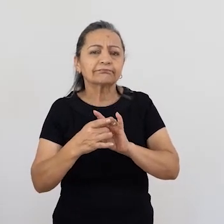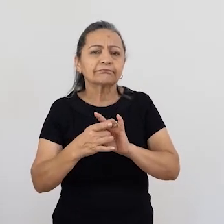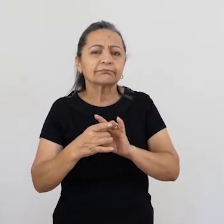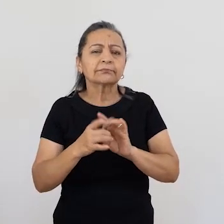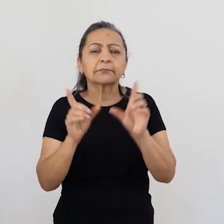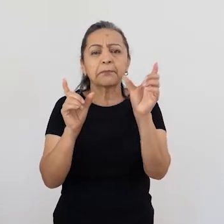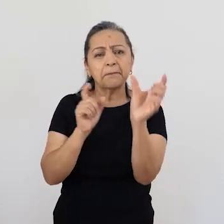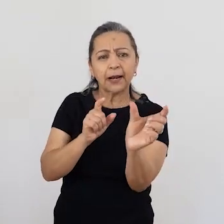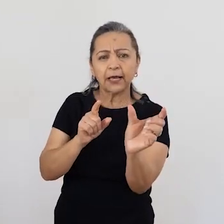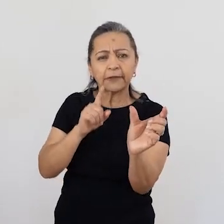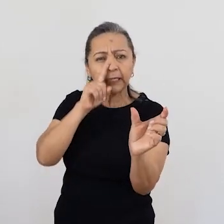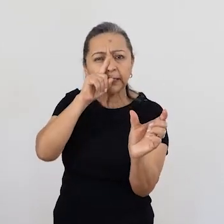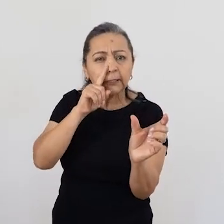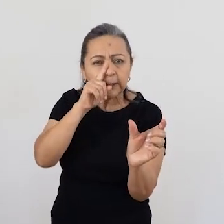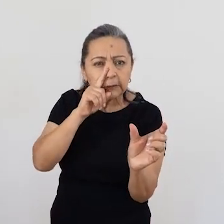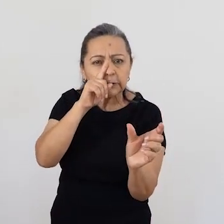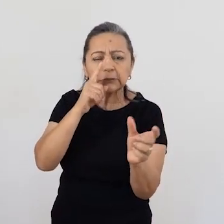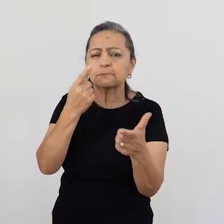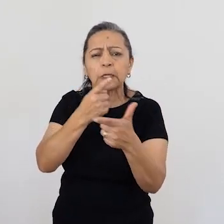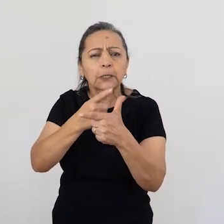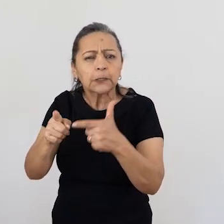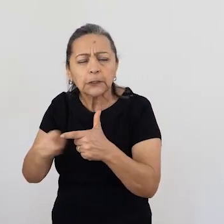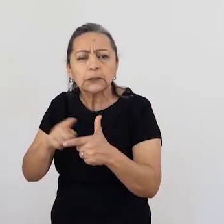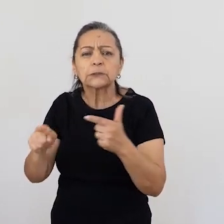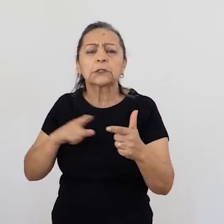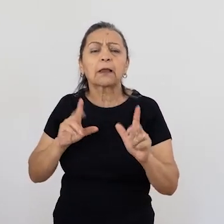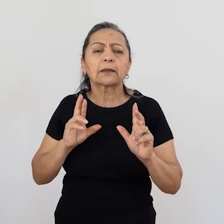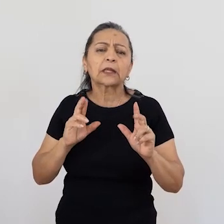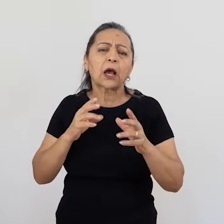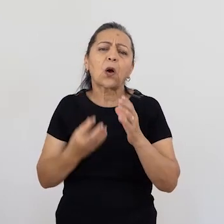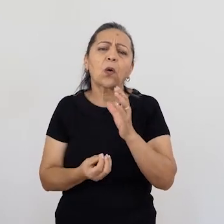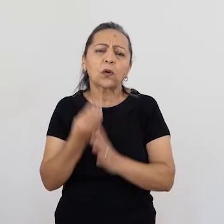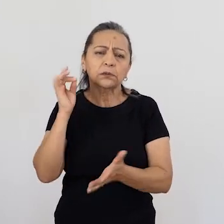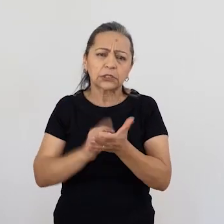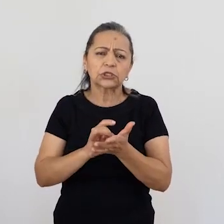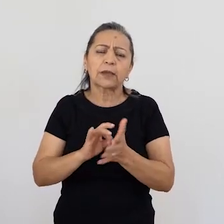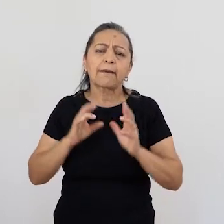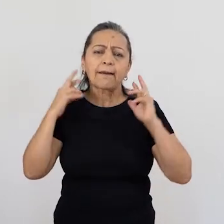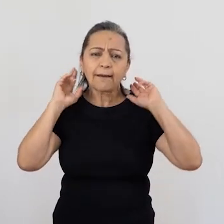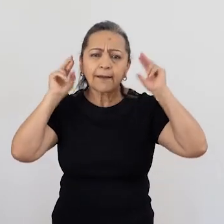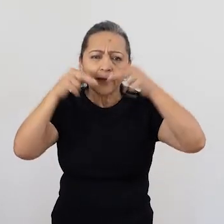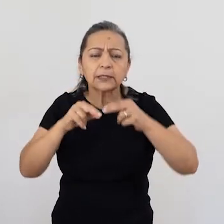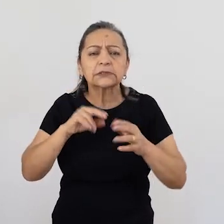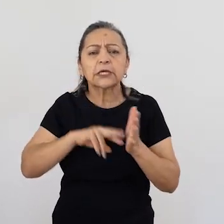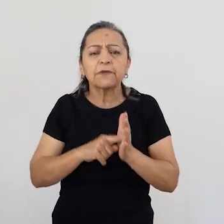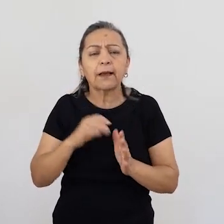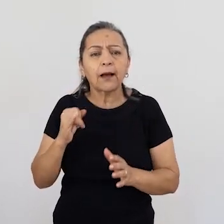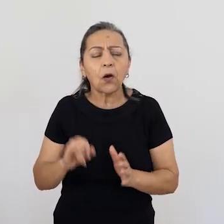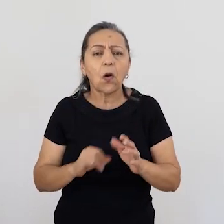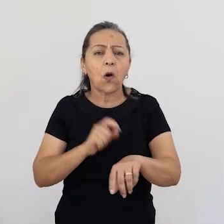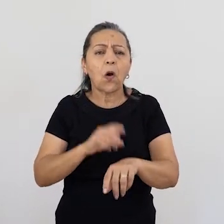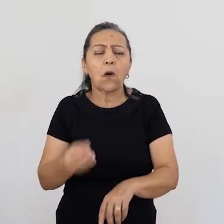percebe o seguinte, a palavra crise, ela tem uma raiz grega, que significa oportunidade. Então, você